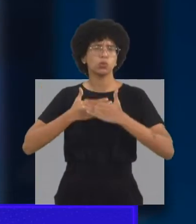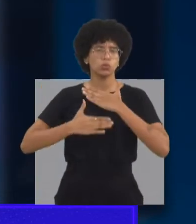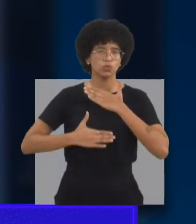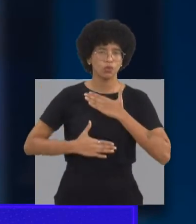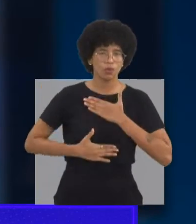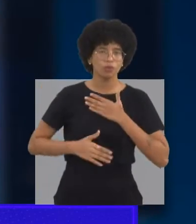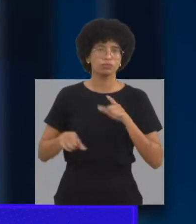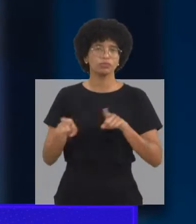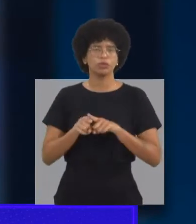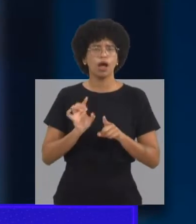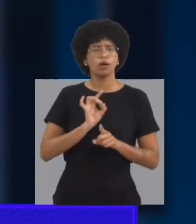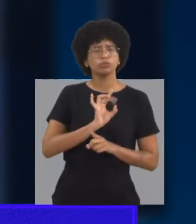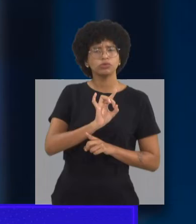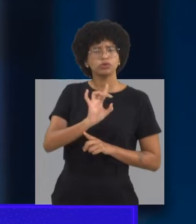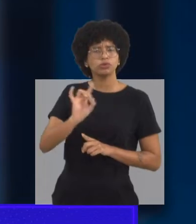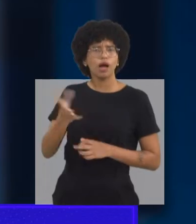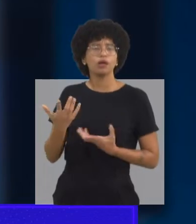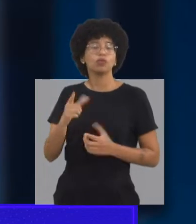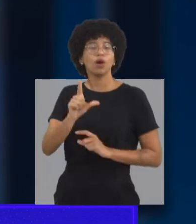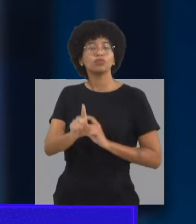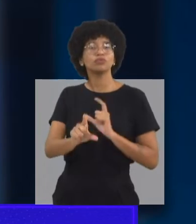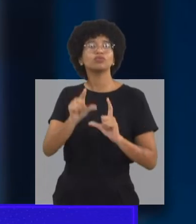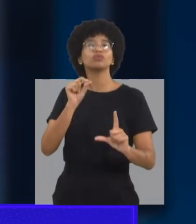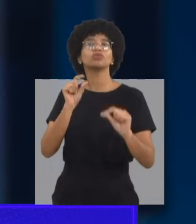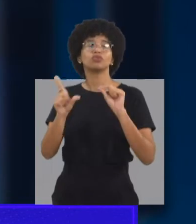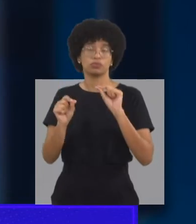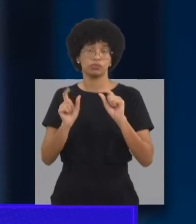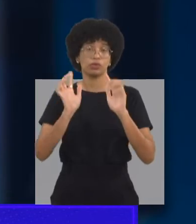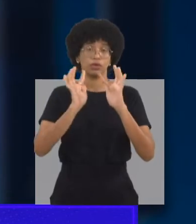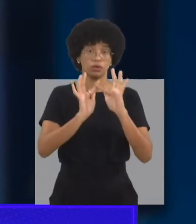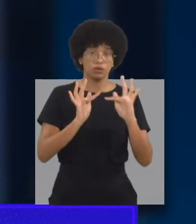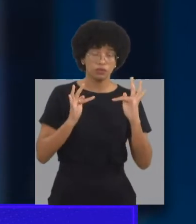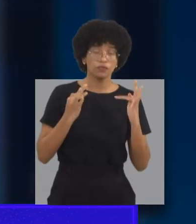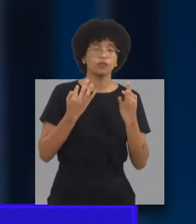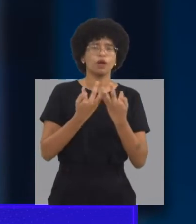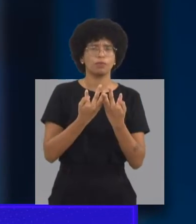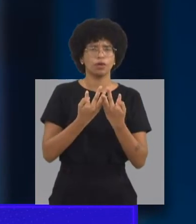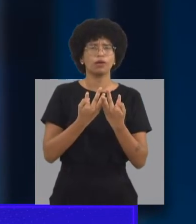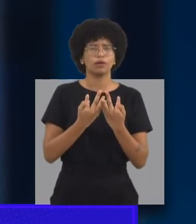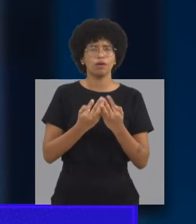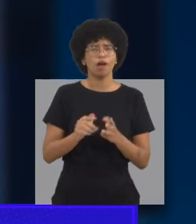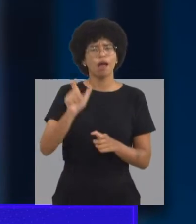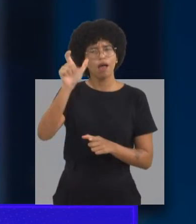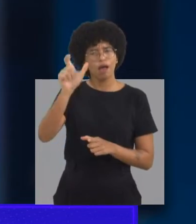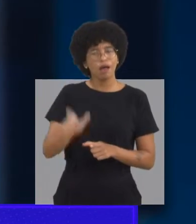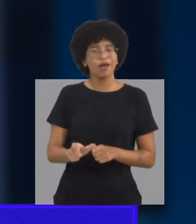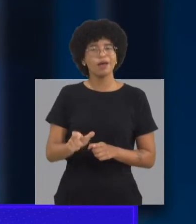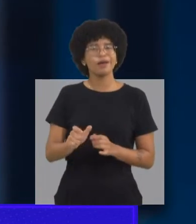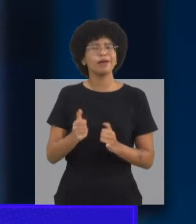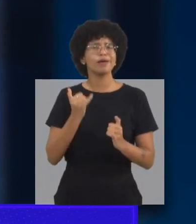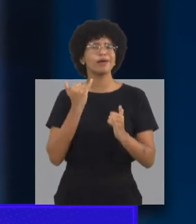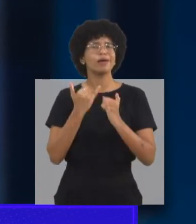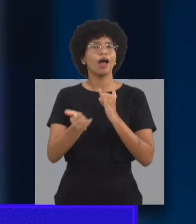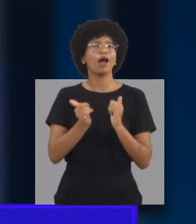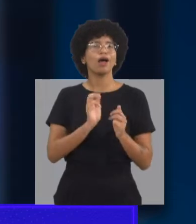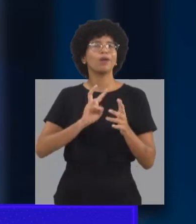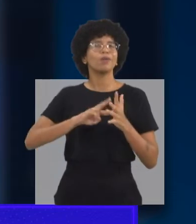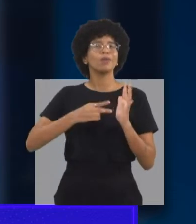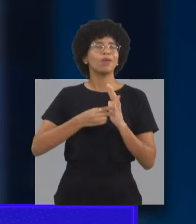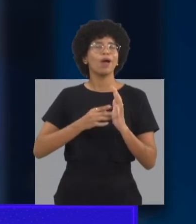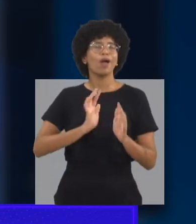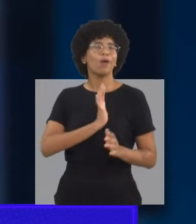psicólogo, que vai dar uma rotina mais adequada, do fonodiólogo, que vai dar as falas certas que precisam ser